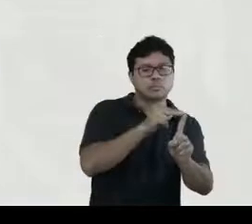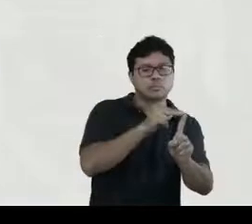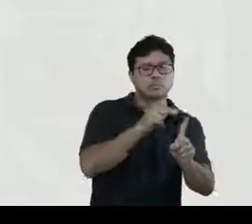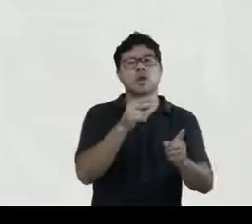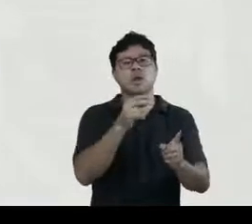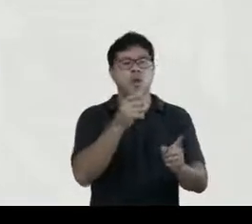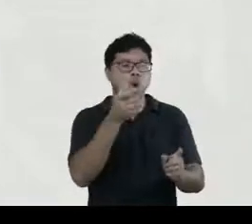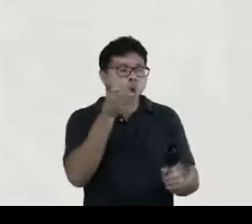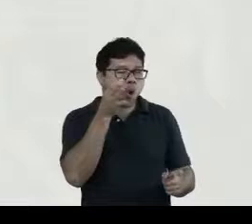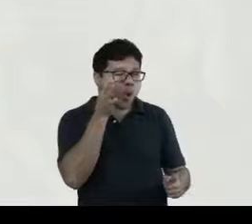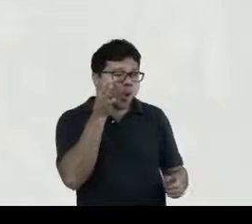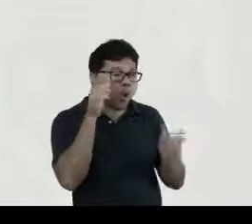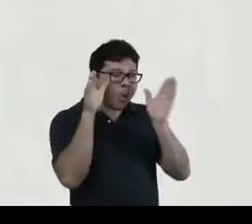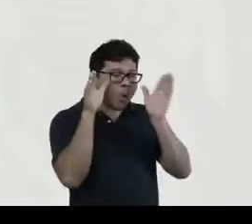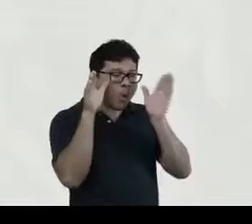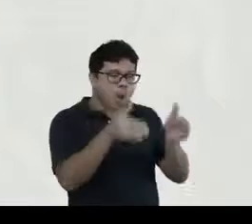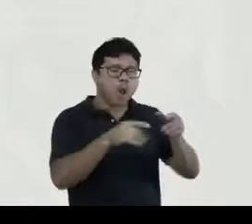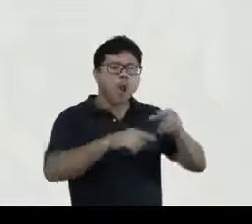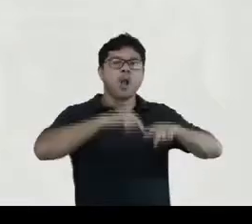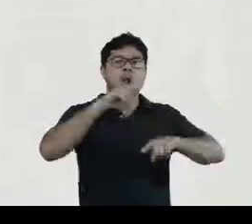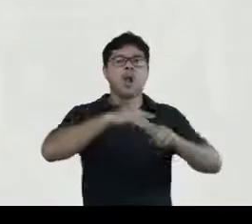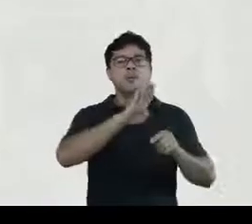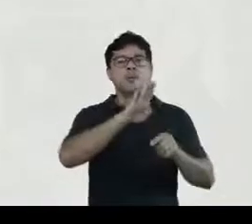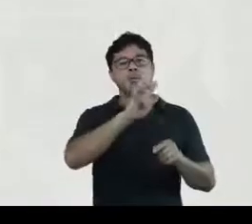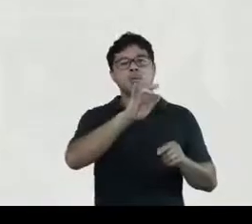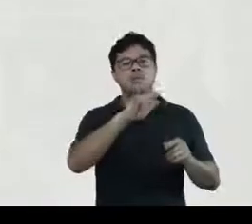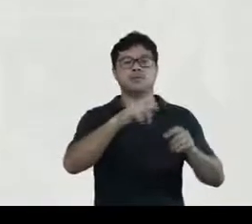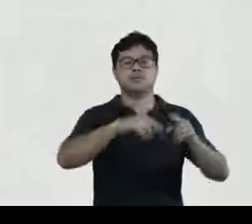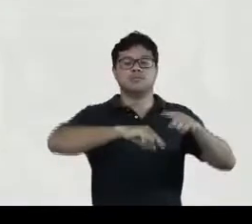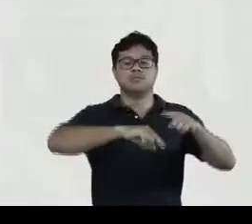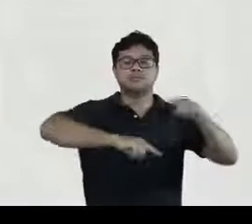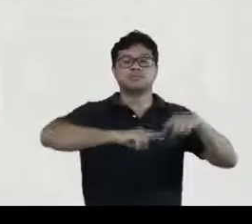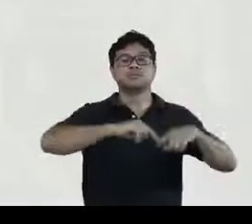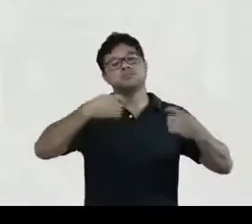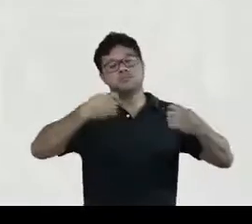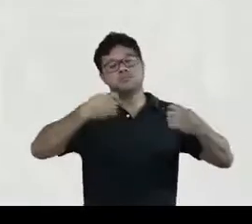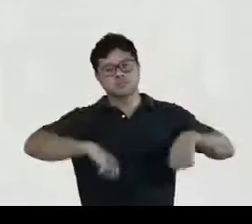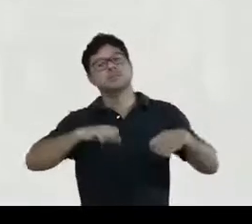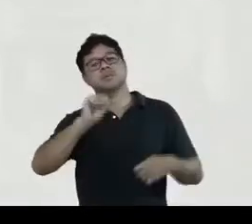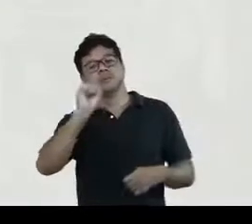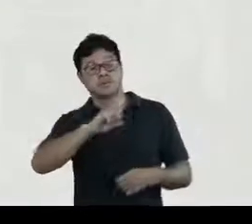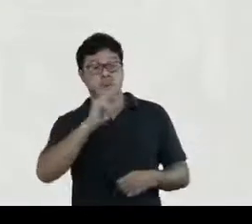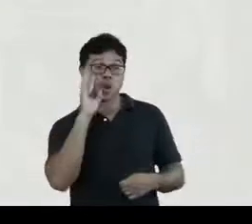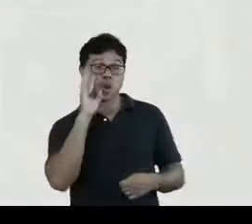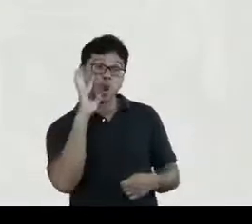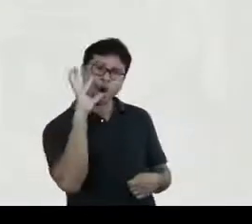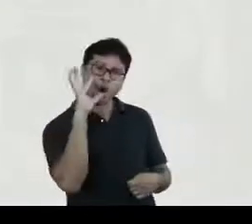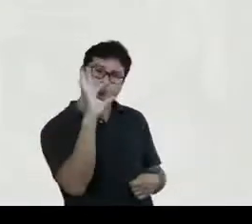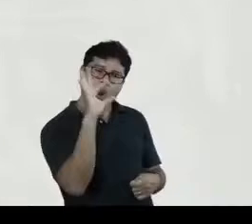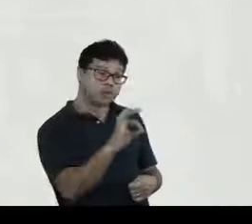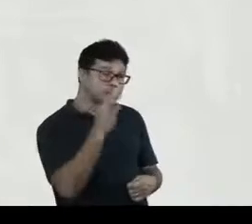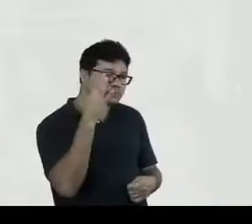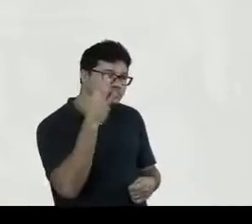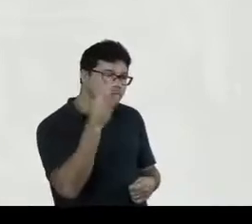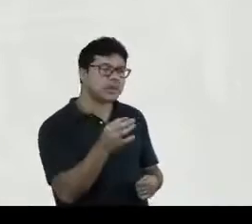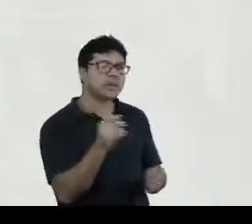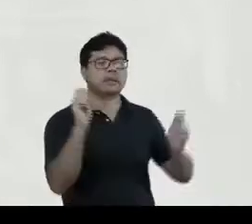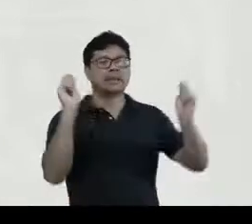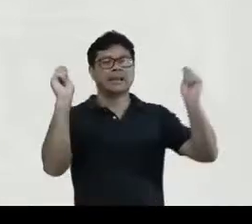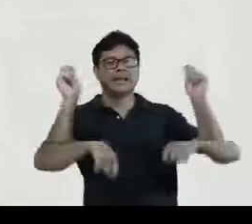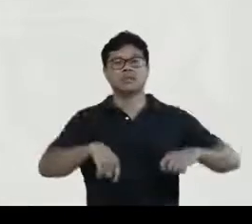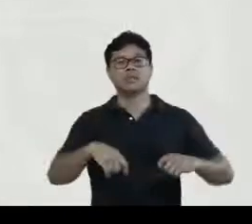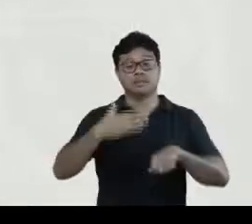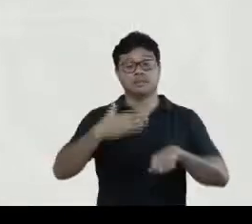ótica não é de uma bibliografia material tem que realmente ter esse olhar mais capacitado no